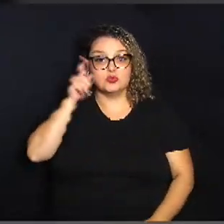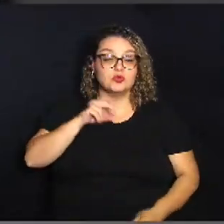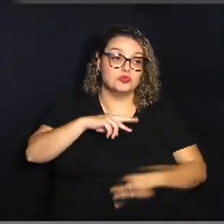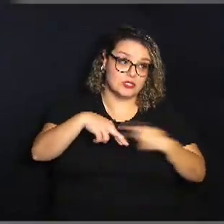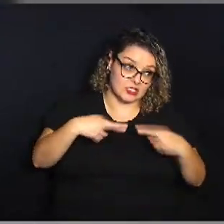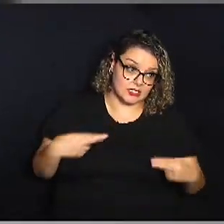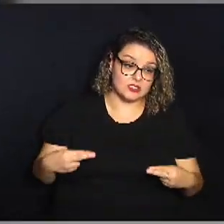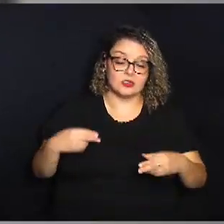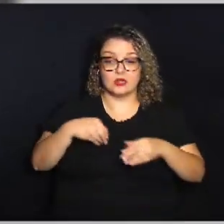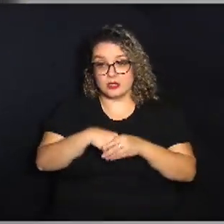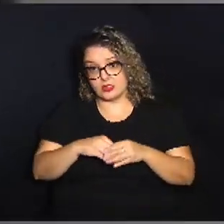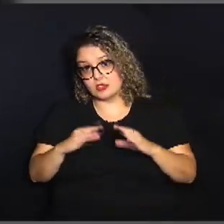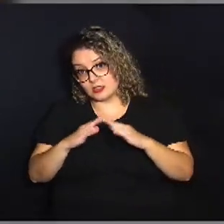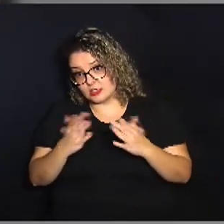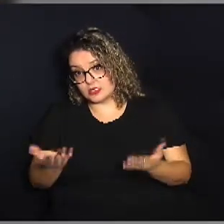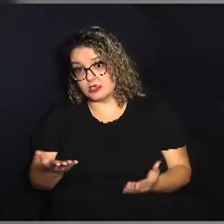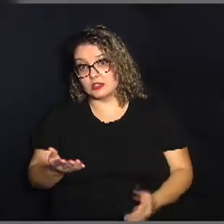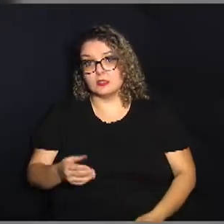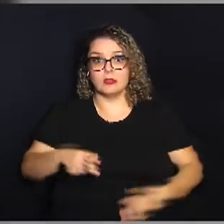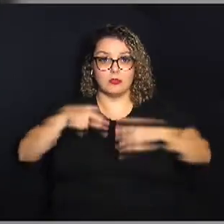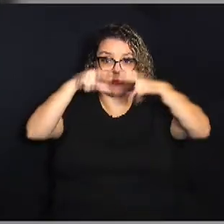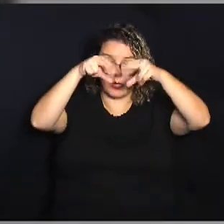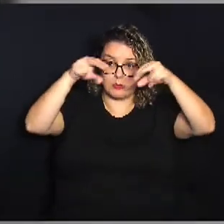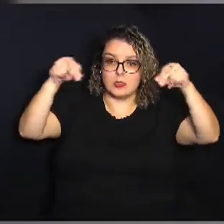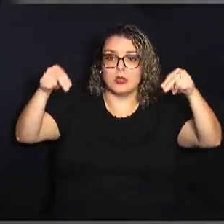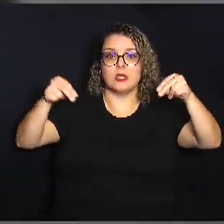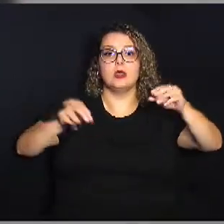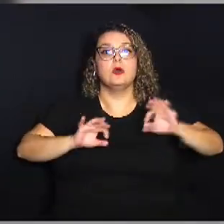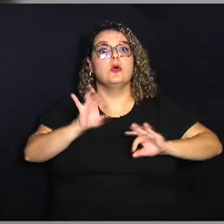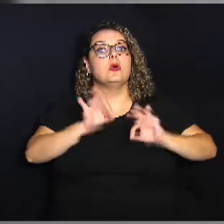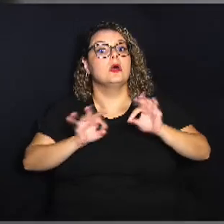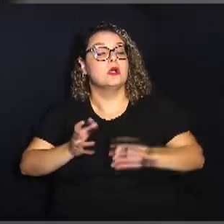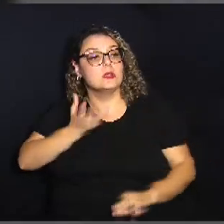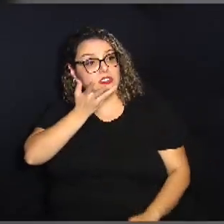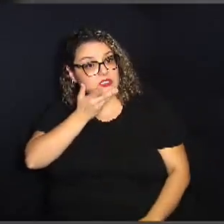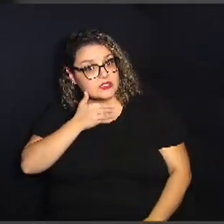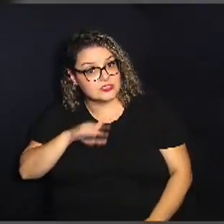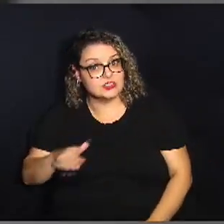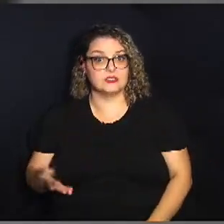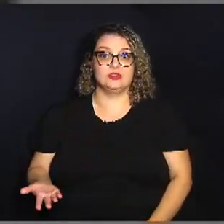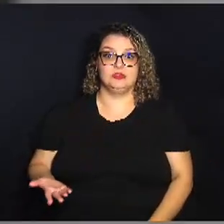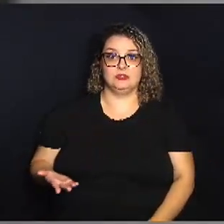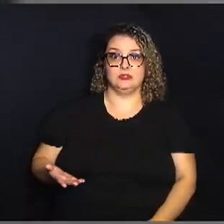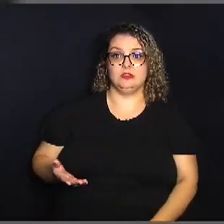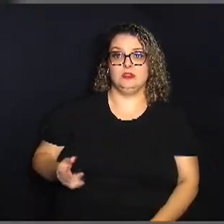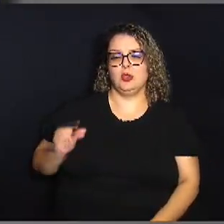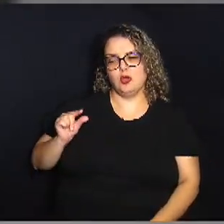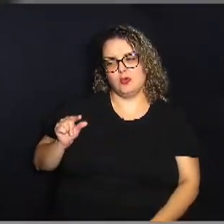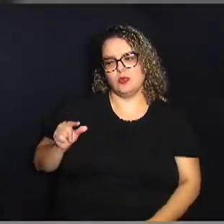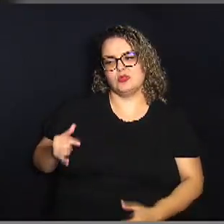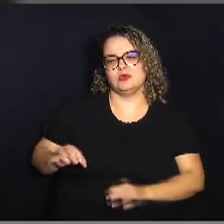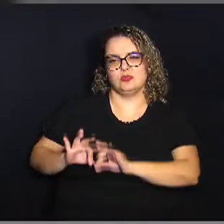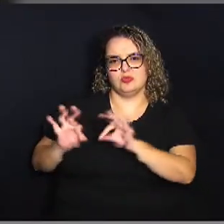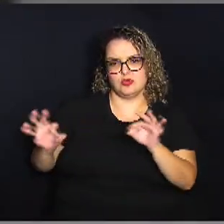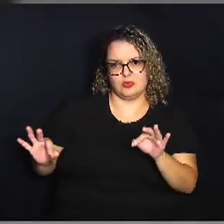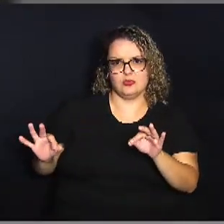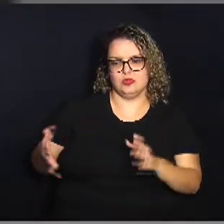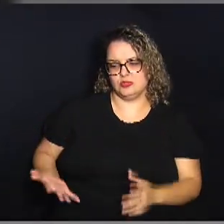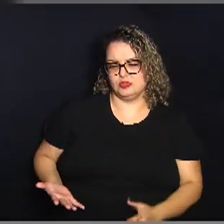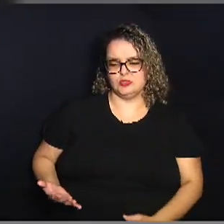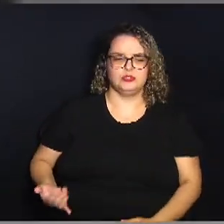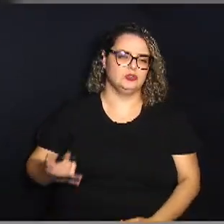tem em casa também então as bandeirinhas organiza as crianças tira elas do celular um pouquinho bota elas para cortar a